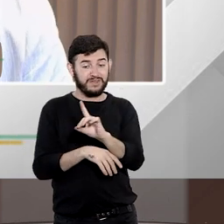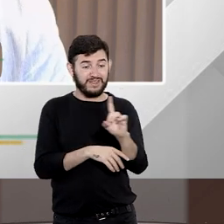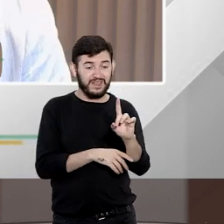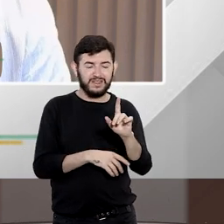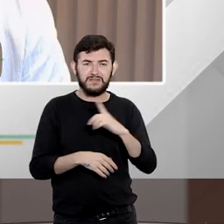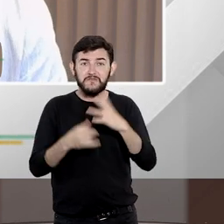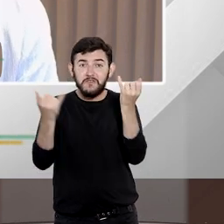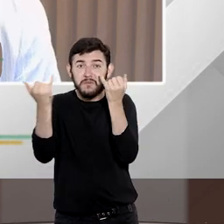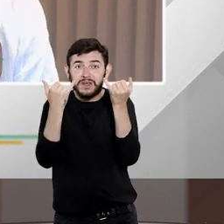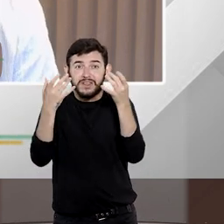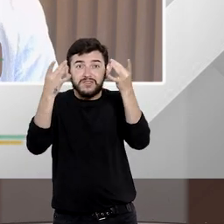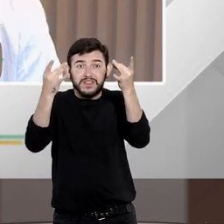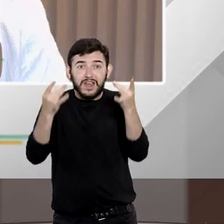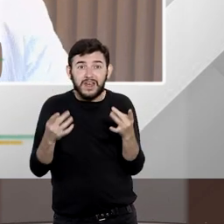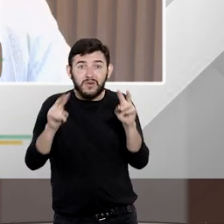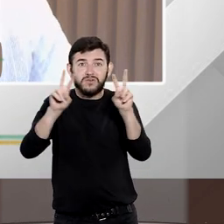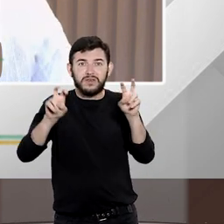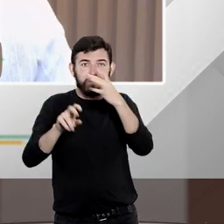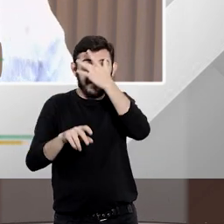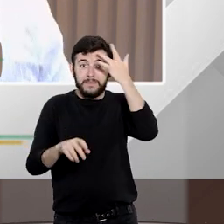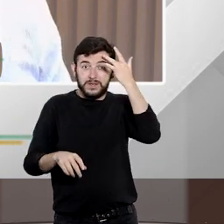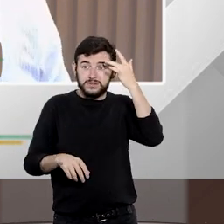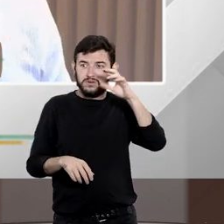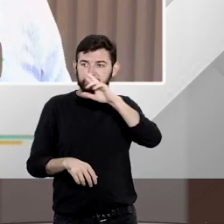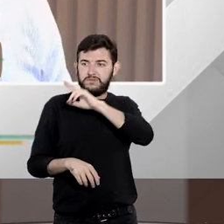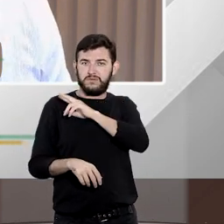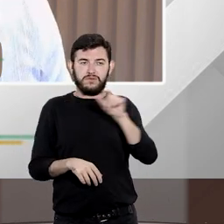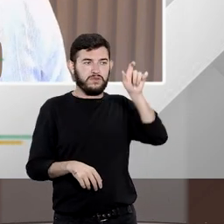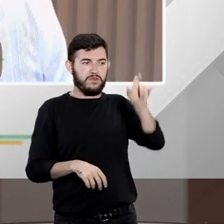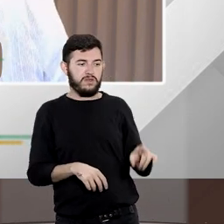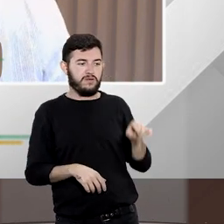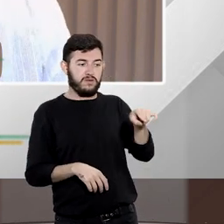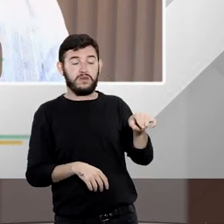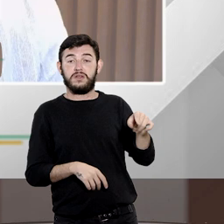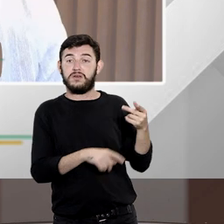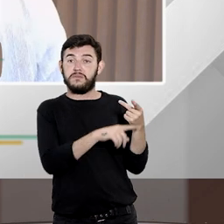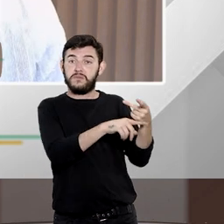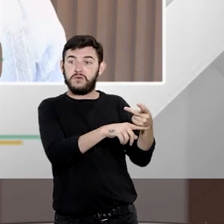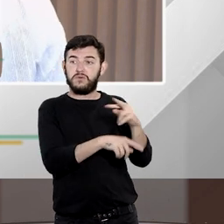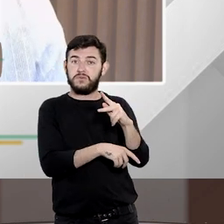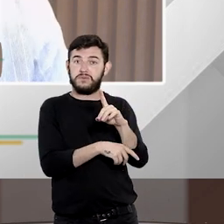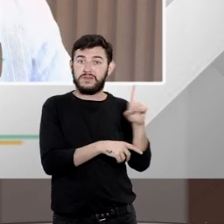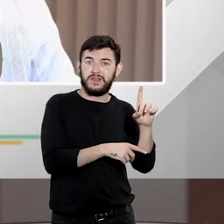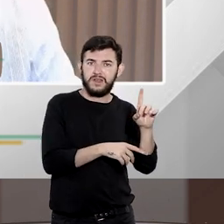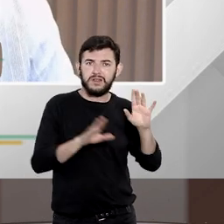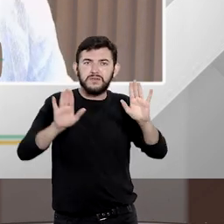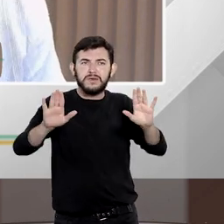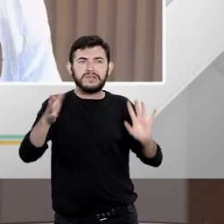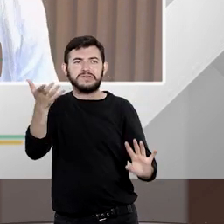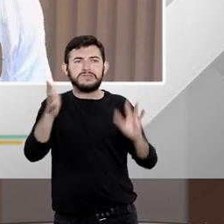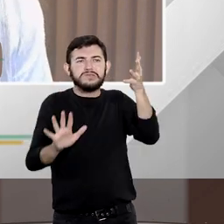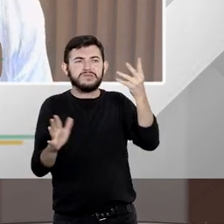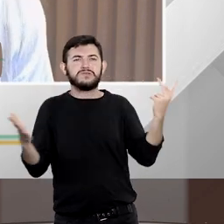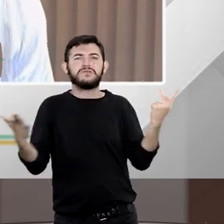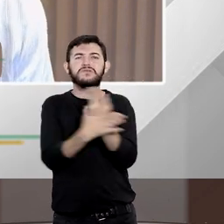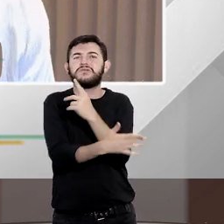ao autor do habeas data em muitas situações nós não queremos apenas retificar uma informação nossa